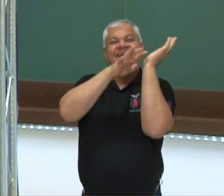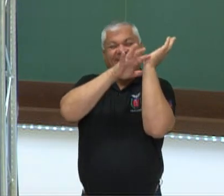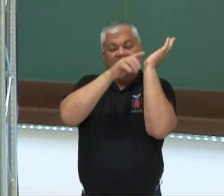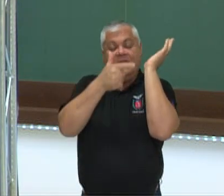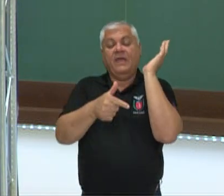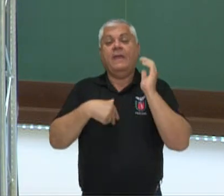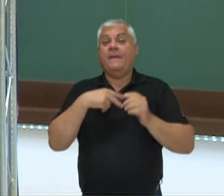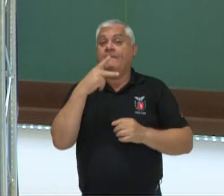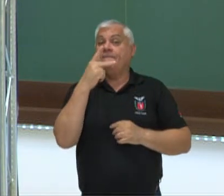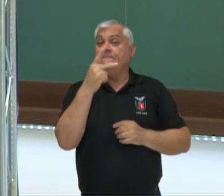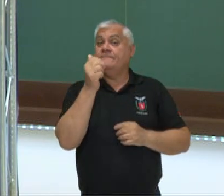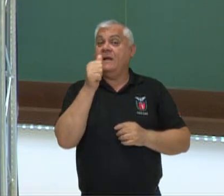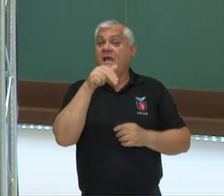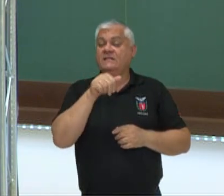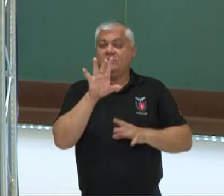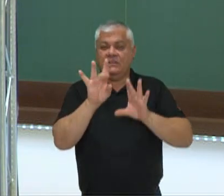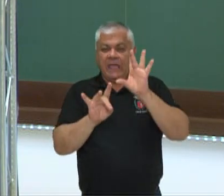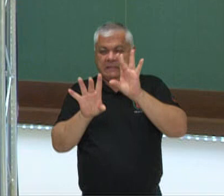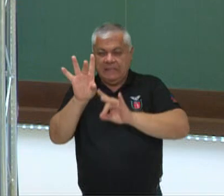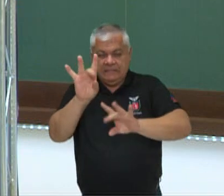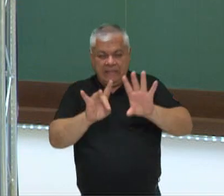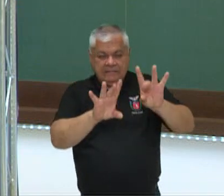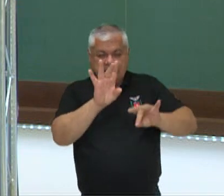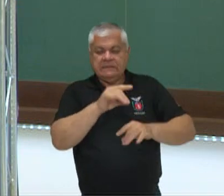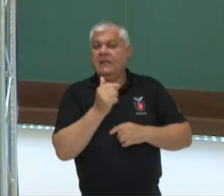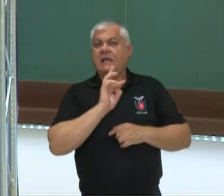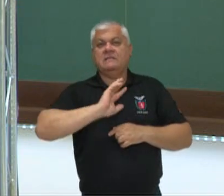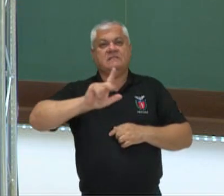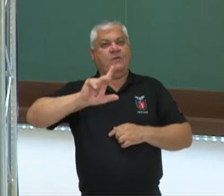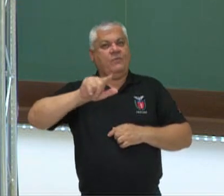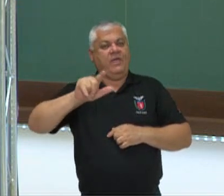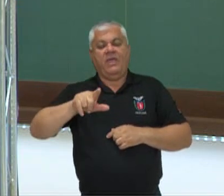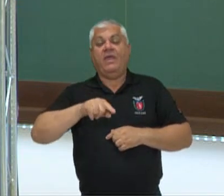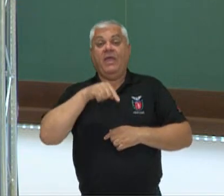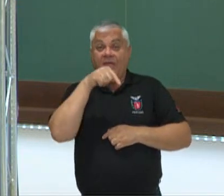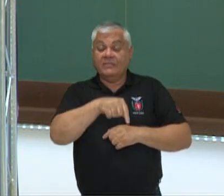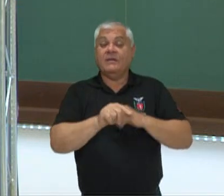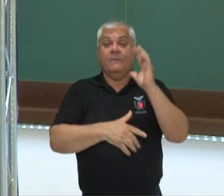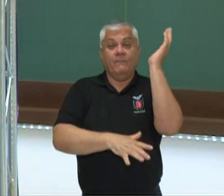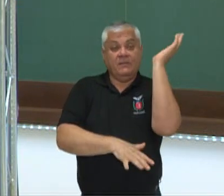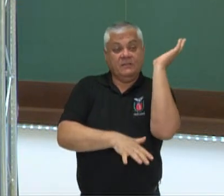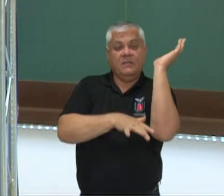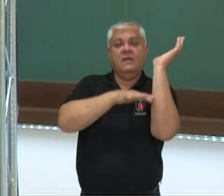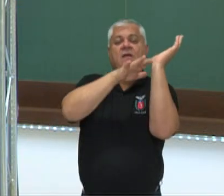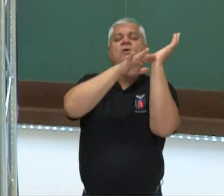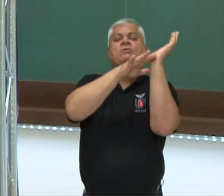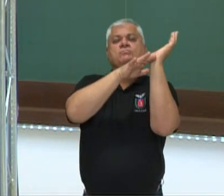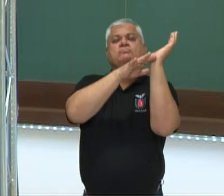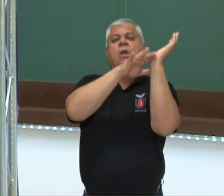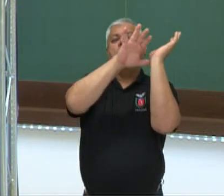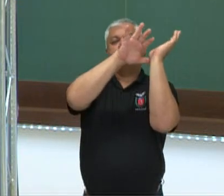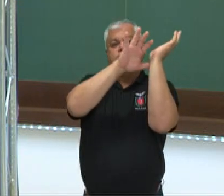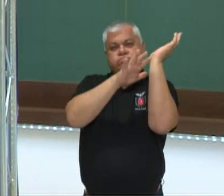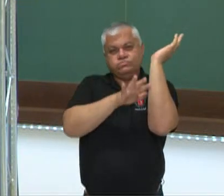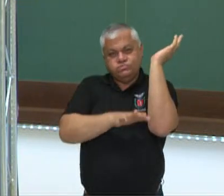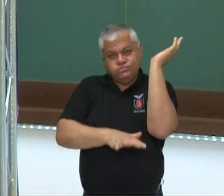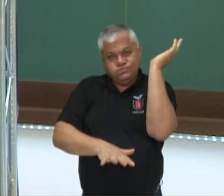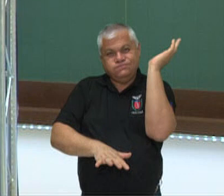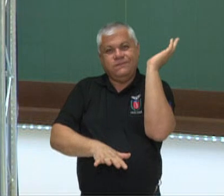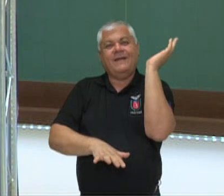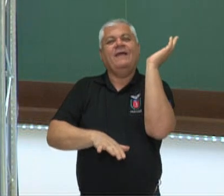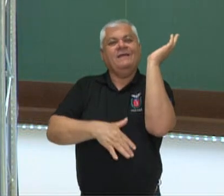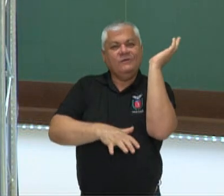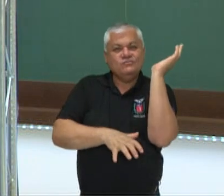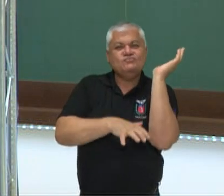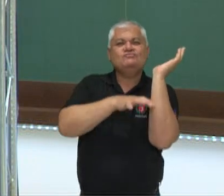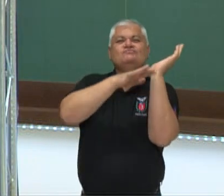pântano dispõe de áreas alagadas durante todo o ano. Já o Pantanal matogrossense, sul-matogrossense, ele